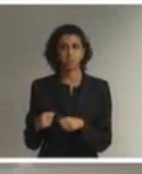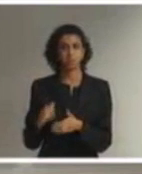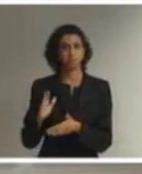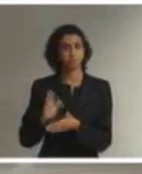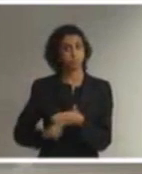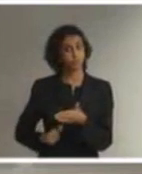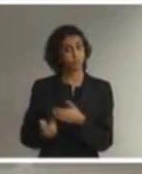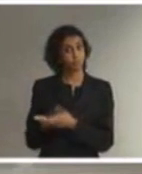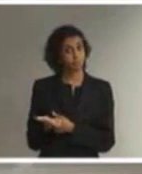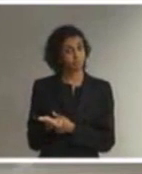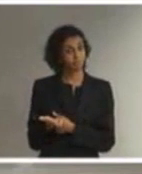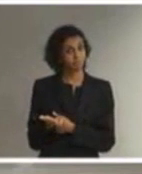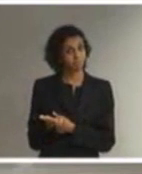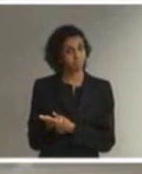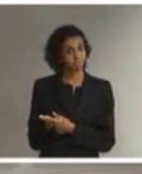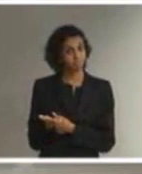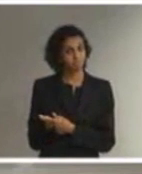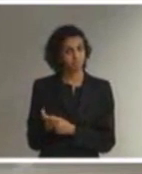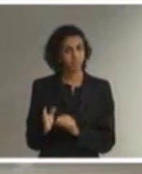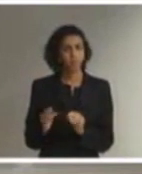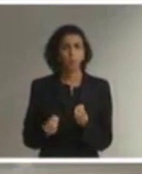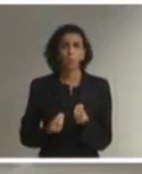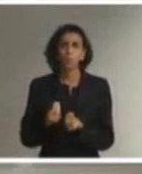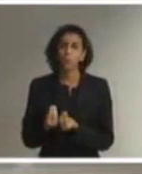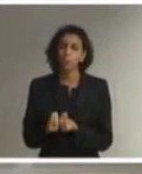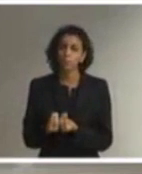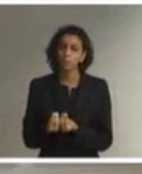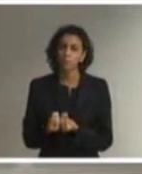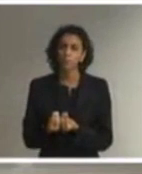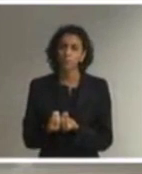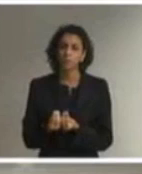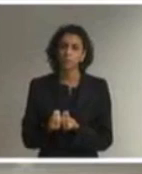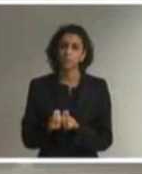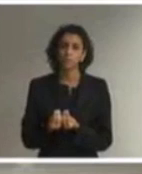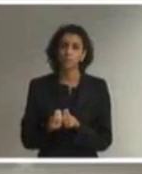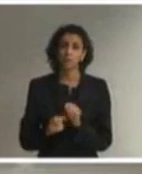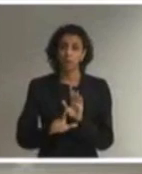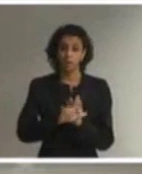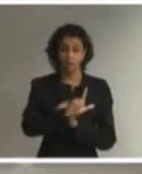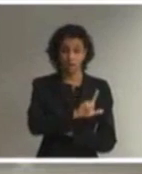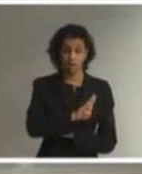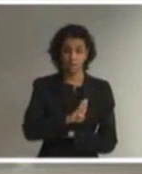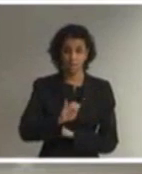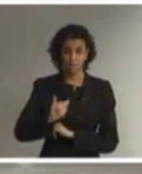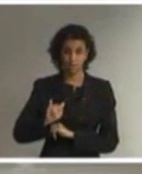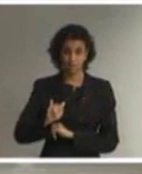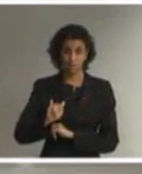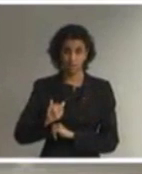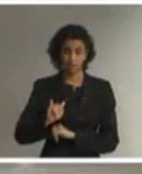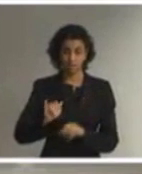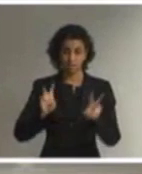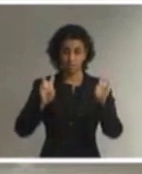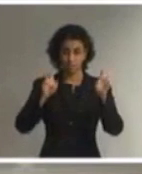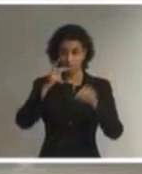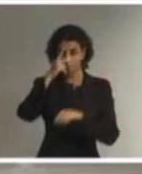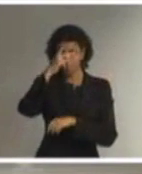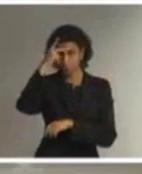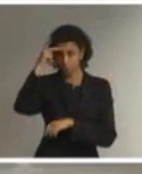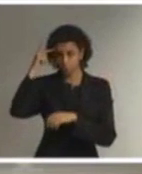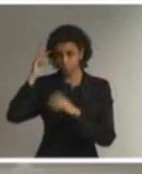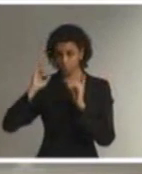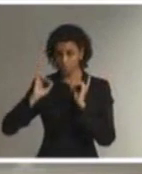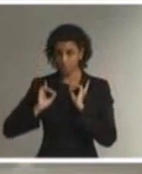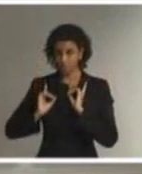aspecto. A única possibilidade que a LBI traz para a pessoa com